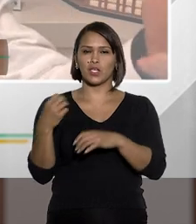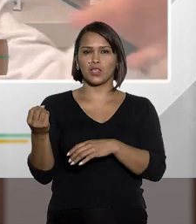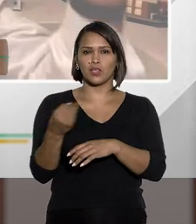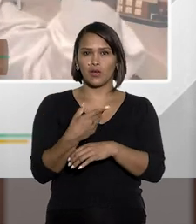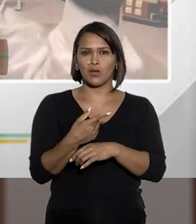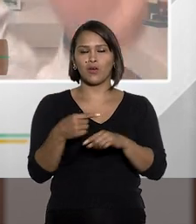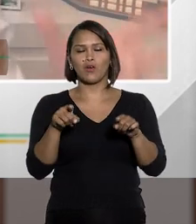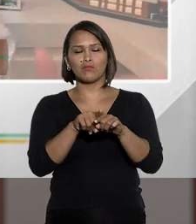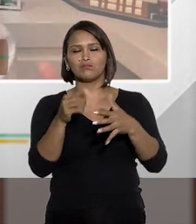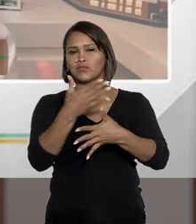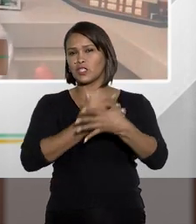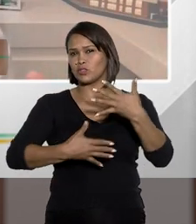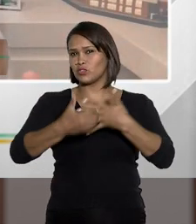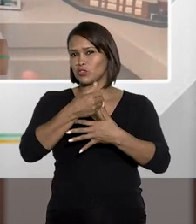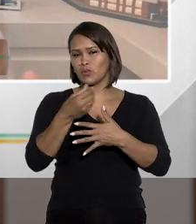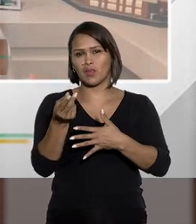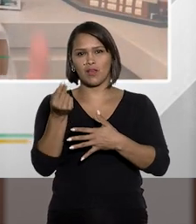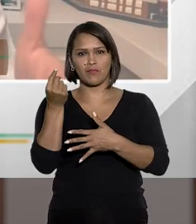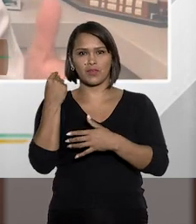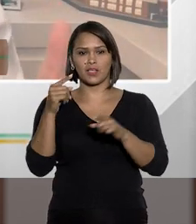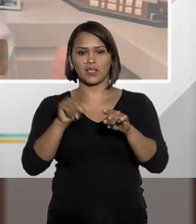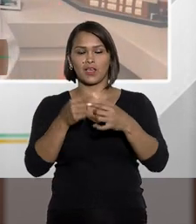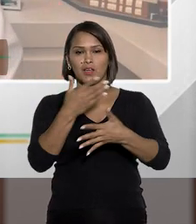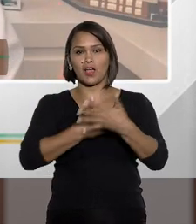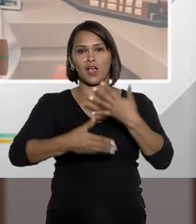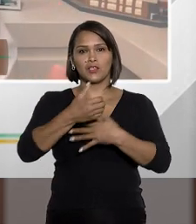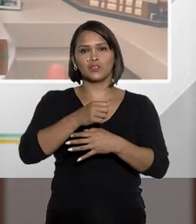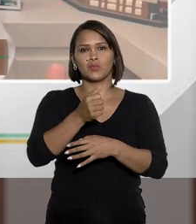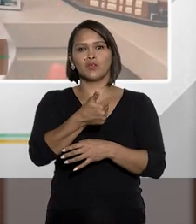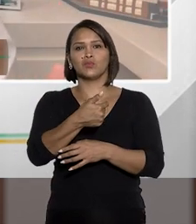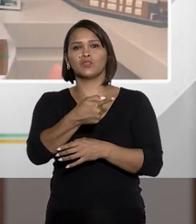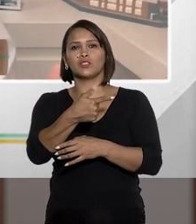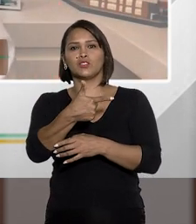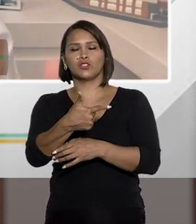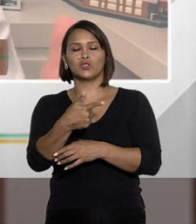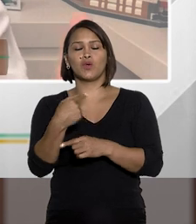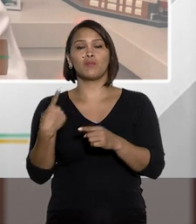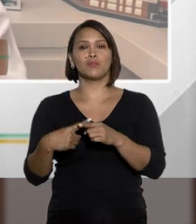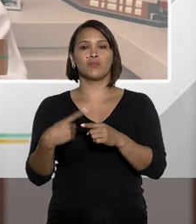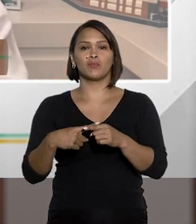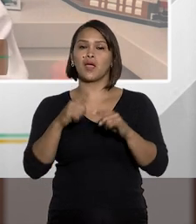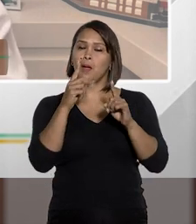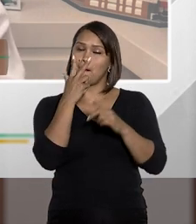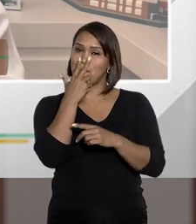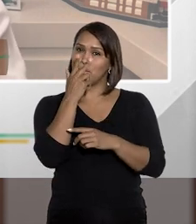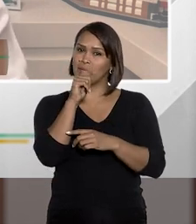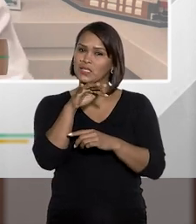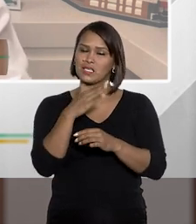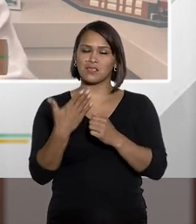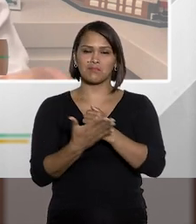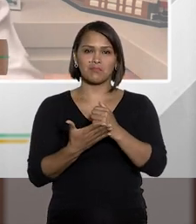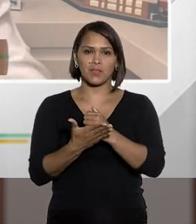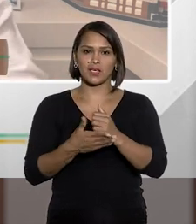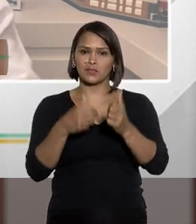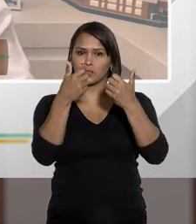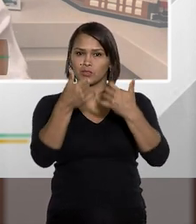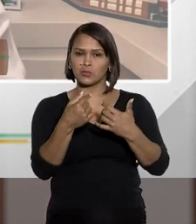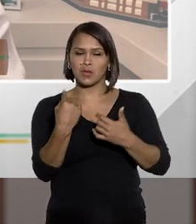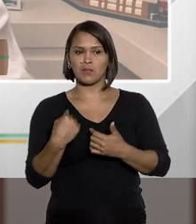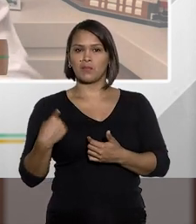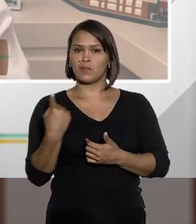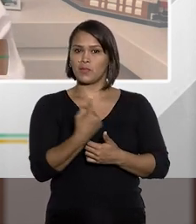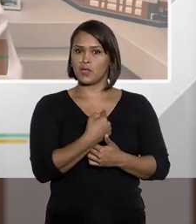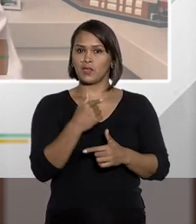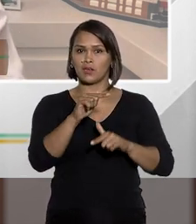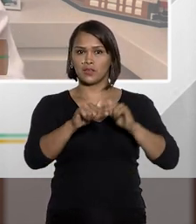ultrapassadas, o chamado overruling aí, que é o que acontece com a súmula 172. Por incrível que pareça, pode parecer muito básico, né,